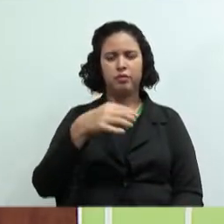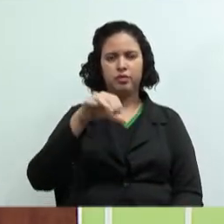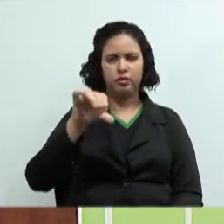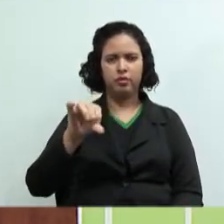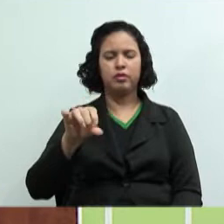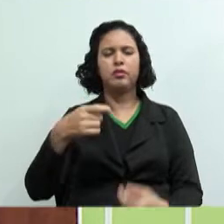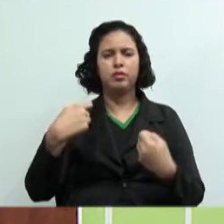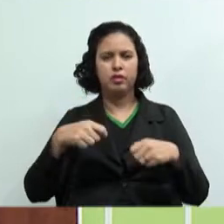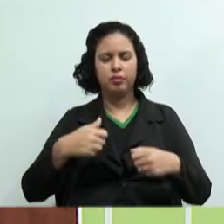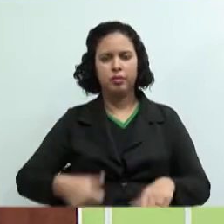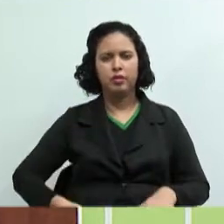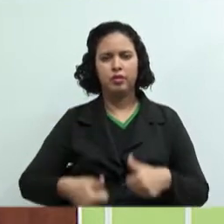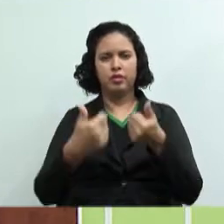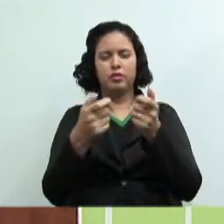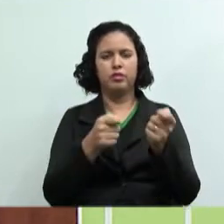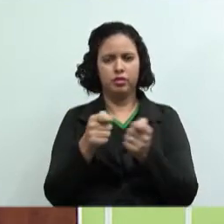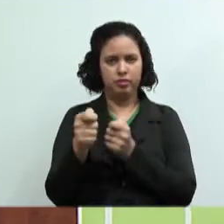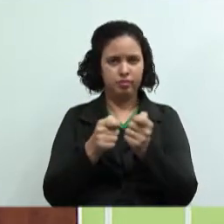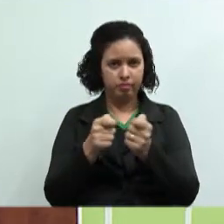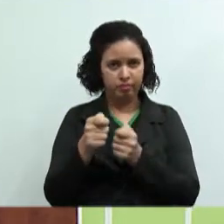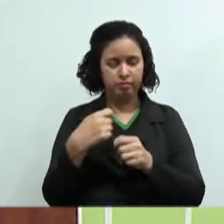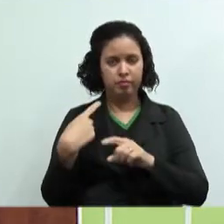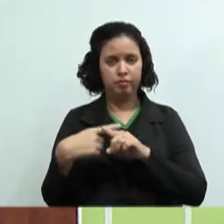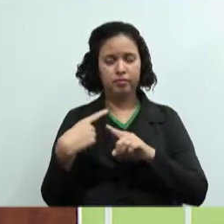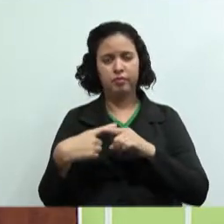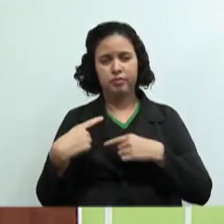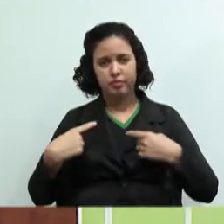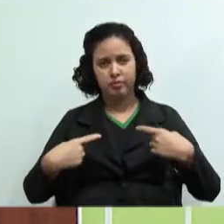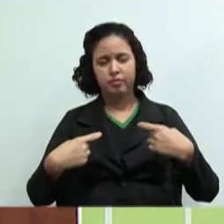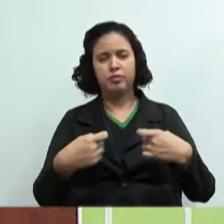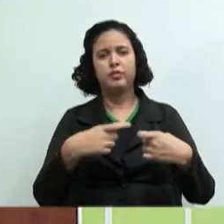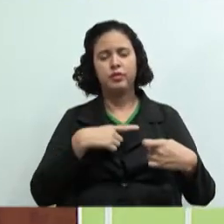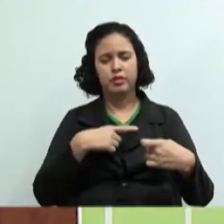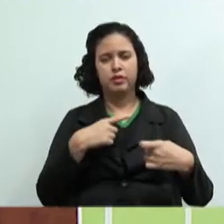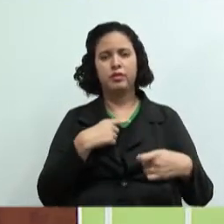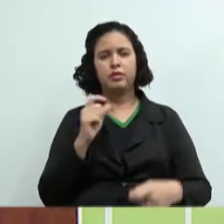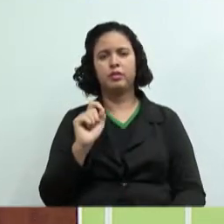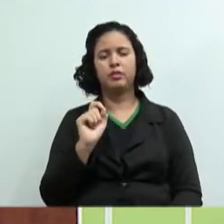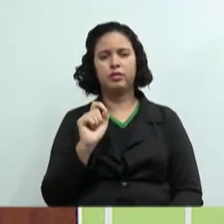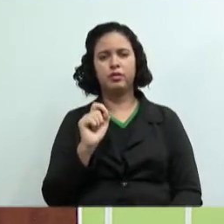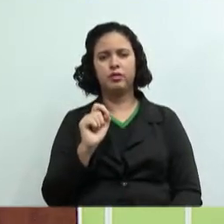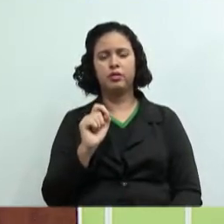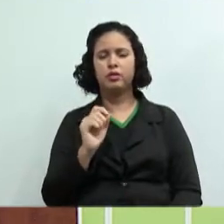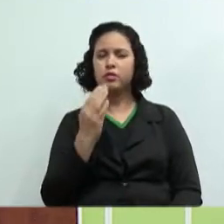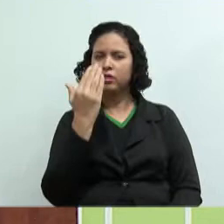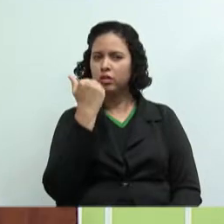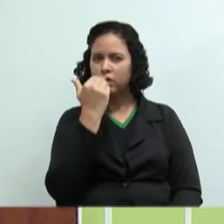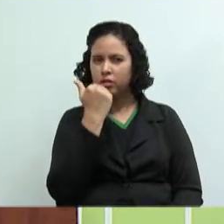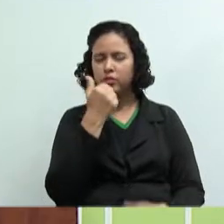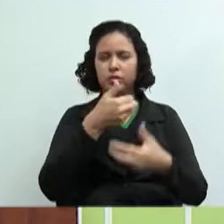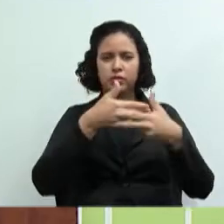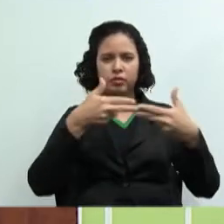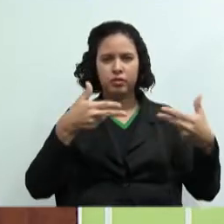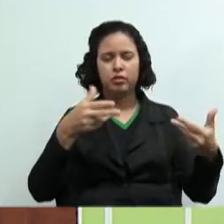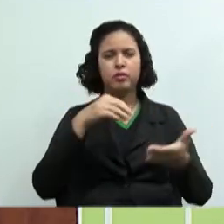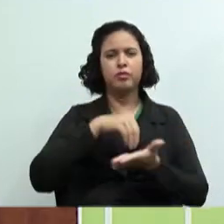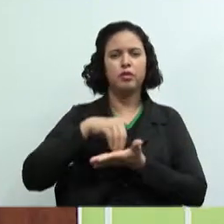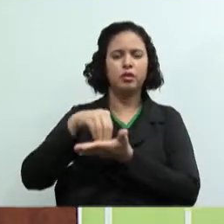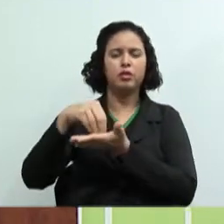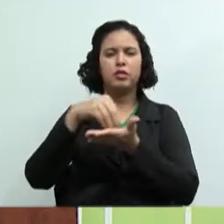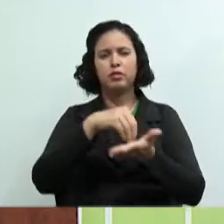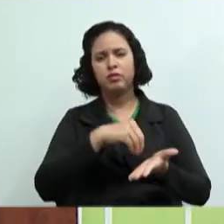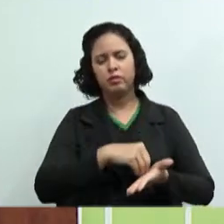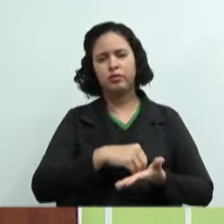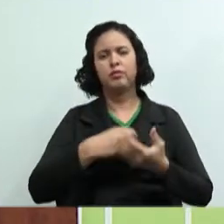controles. Por quê? Porque na época de guerra sempre ocorre o quê? Os alimentos ficam escassos. Então,